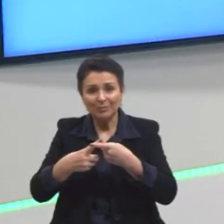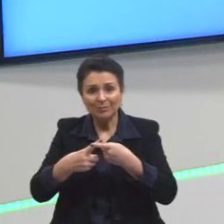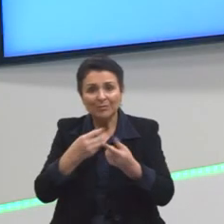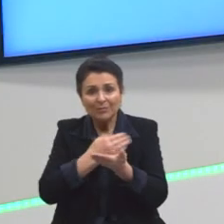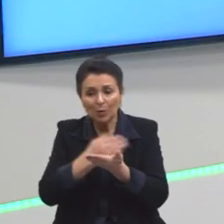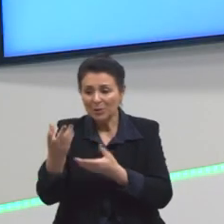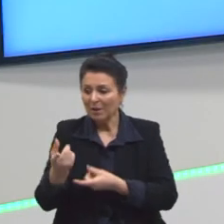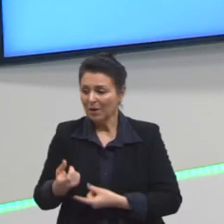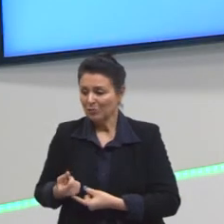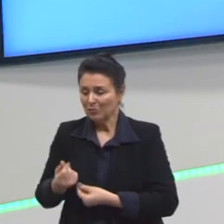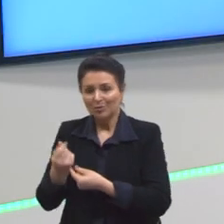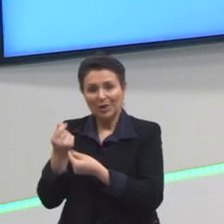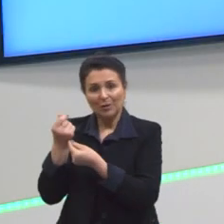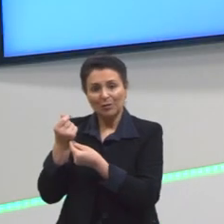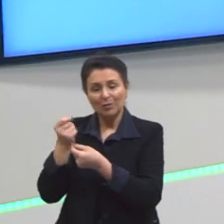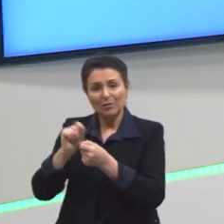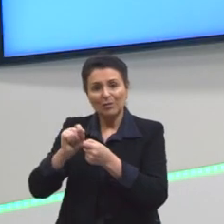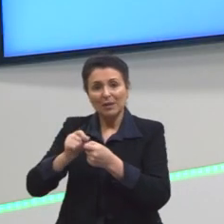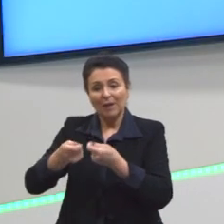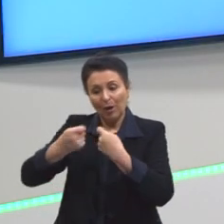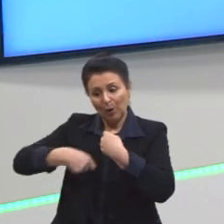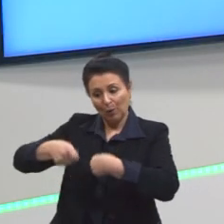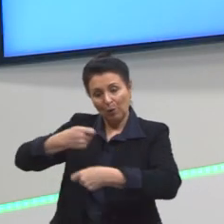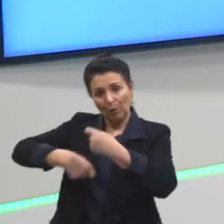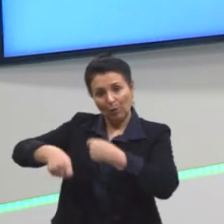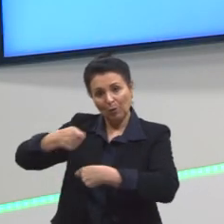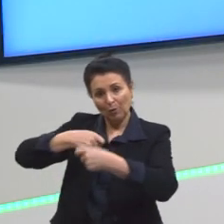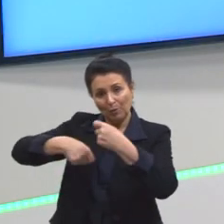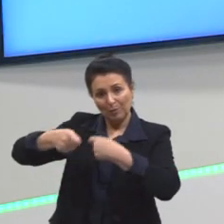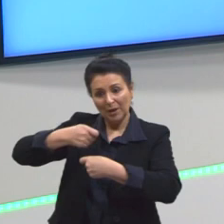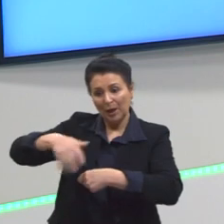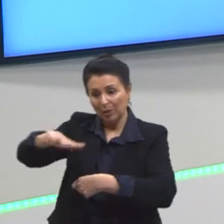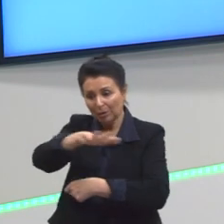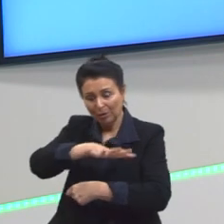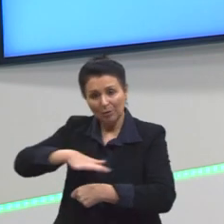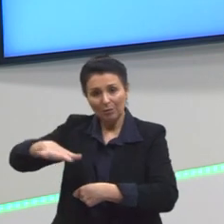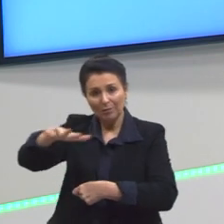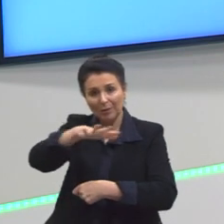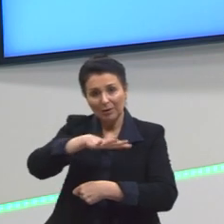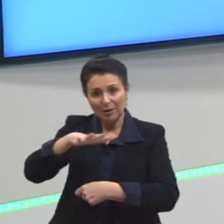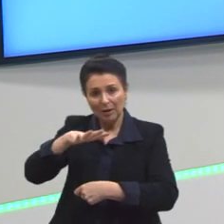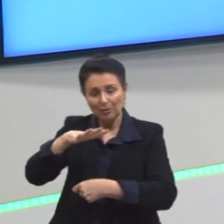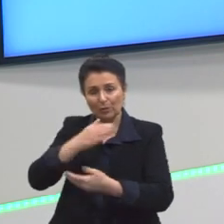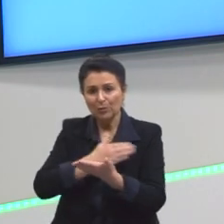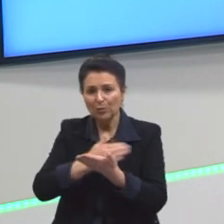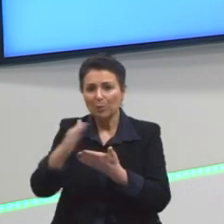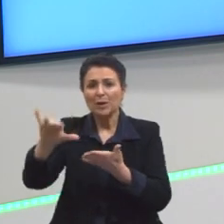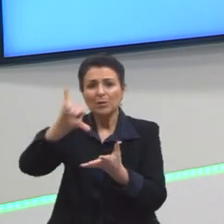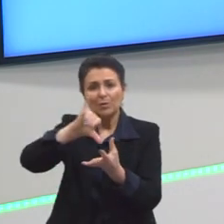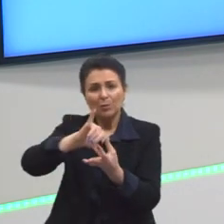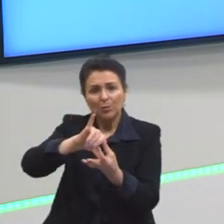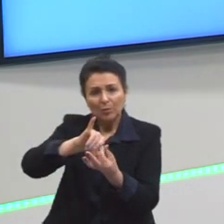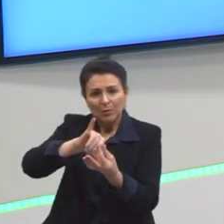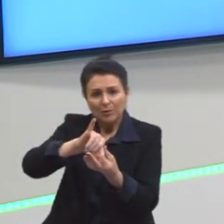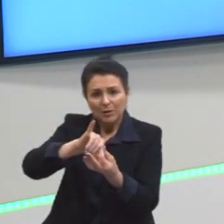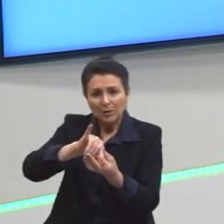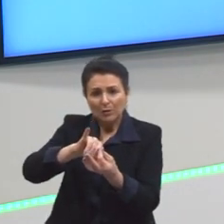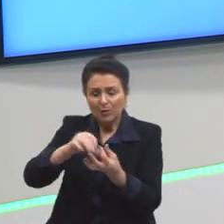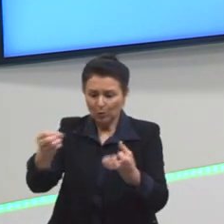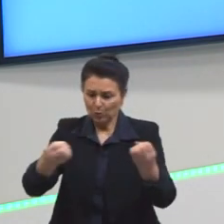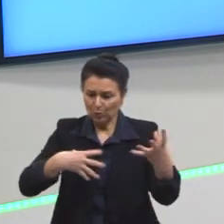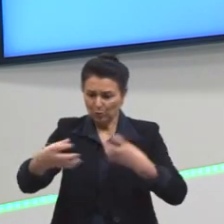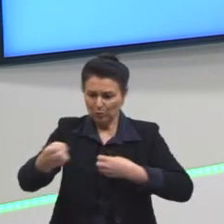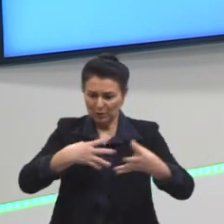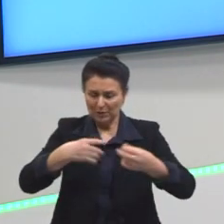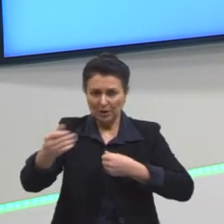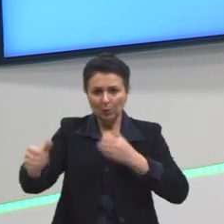Isso fez a economia mercantil girar. Isso ajudou muito o início do capitalismo e gerou essa acumulação primitiva de